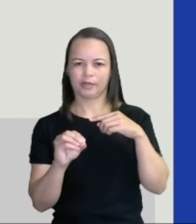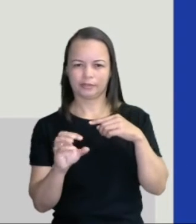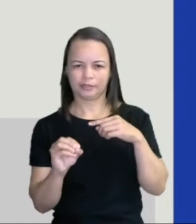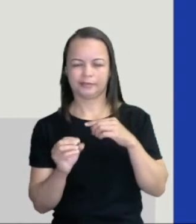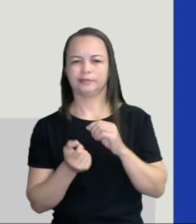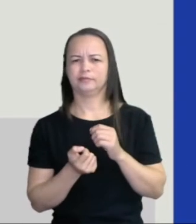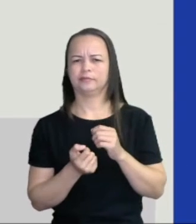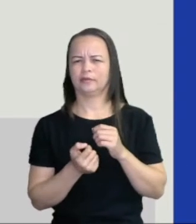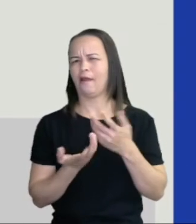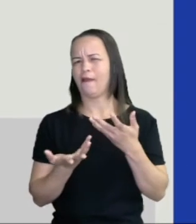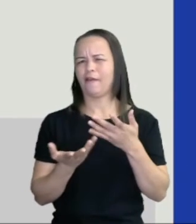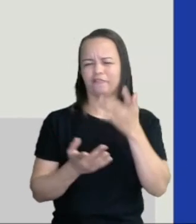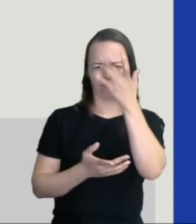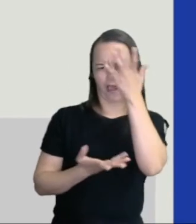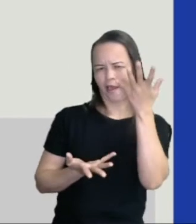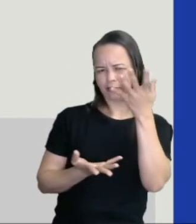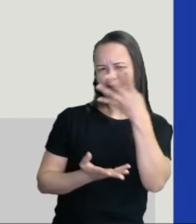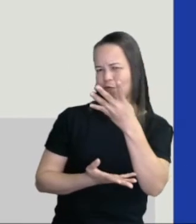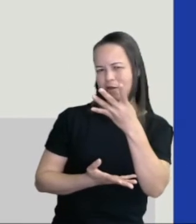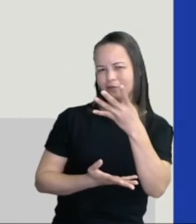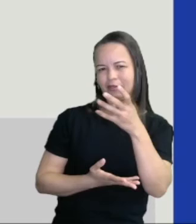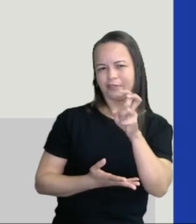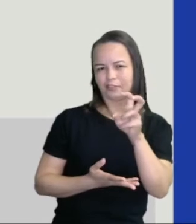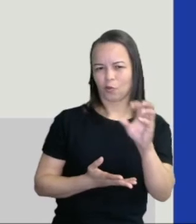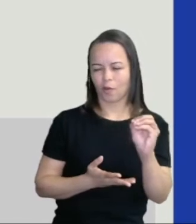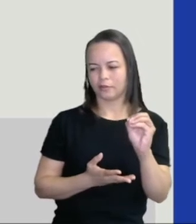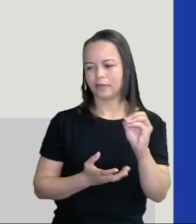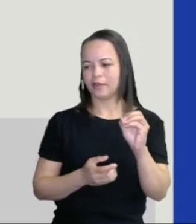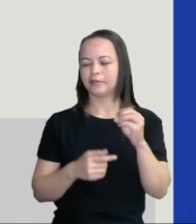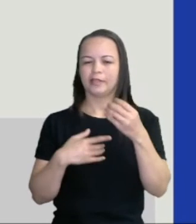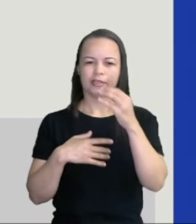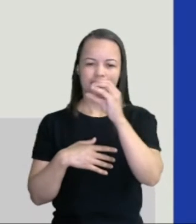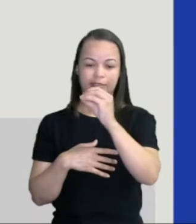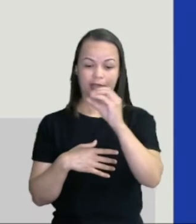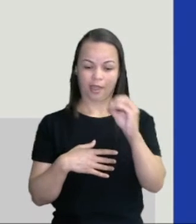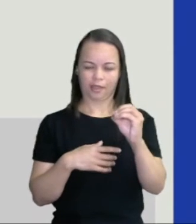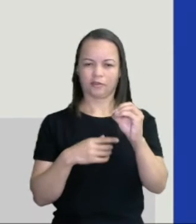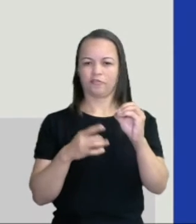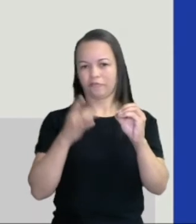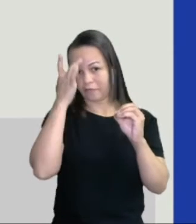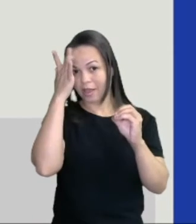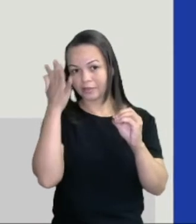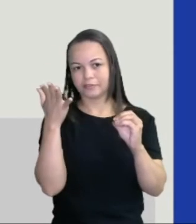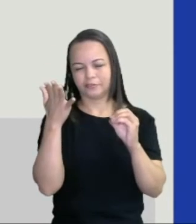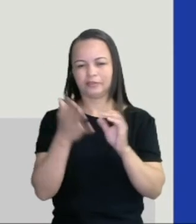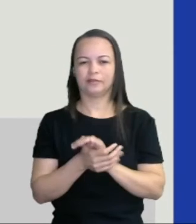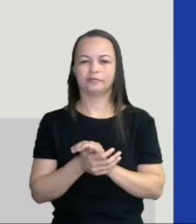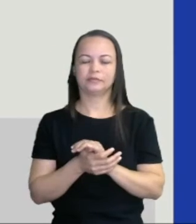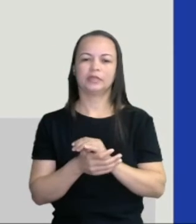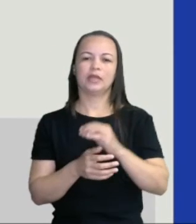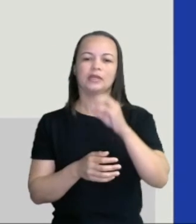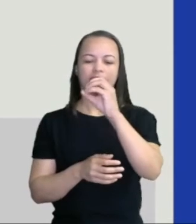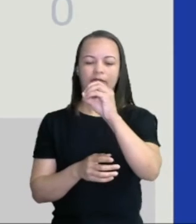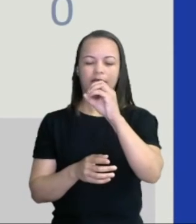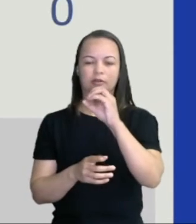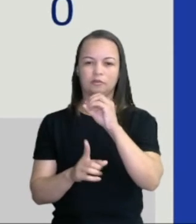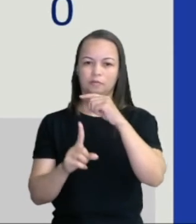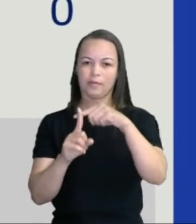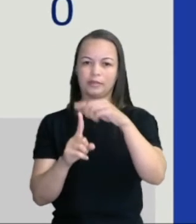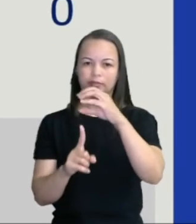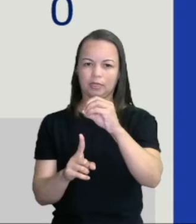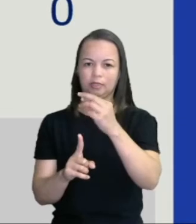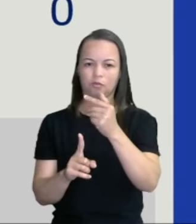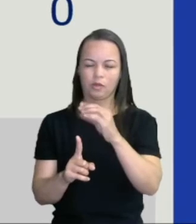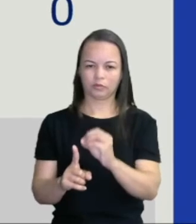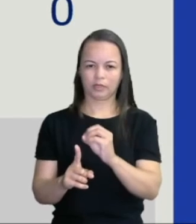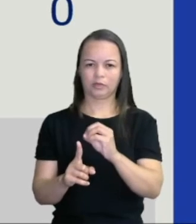professora, quatrocentos e cinquenta. Ó, tranquilo, porque esses zeros aí vai facilitar para o nosso cálculo. Então, zero mais zero, zero.